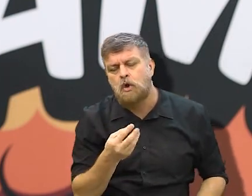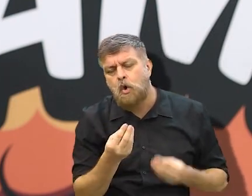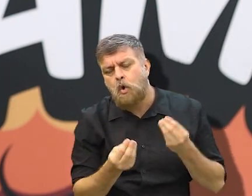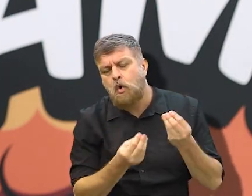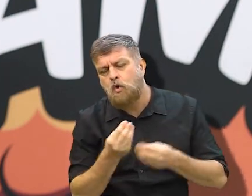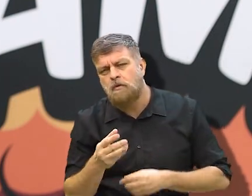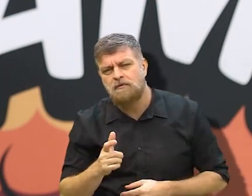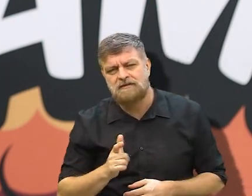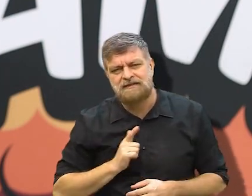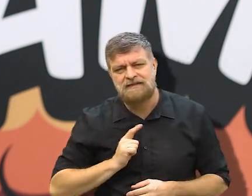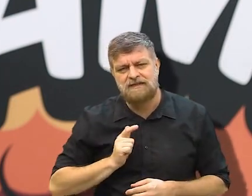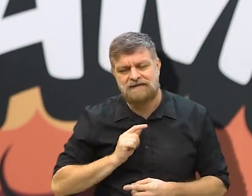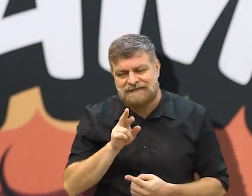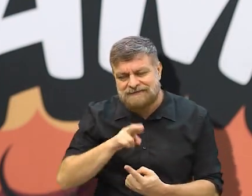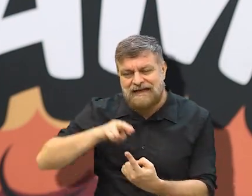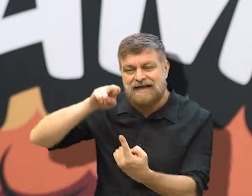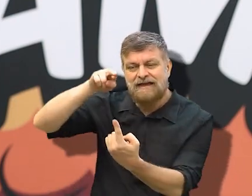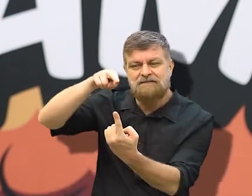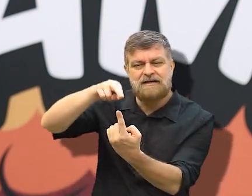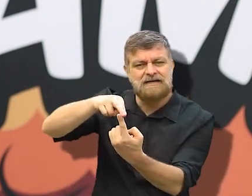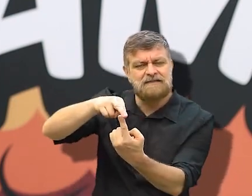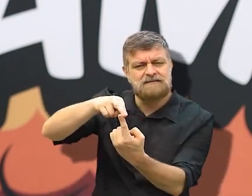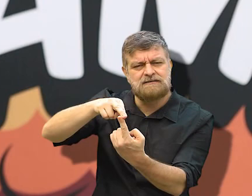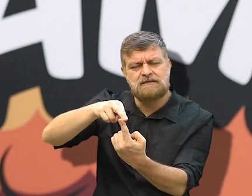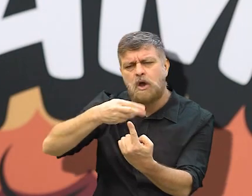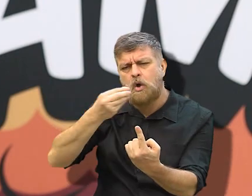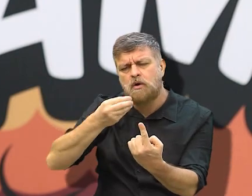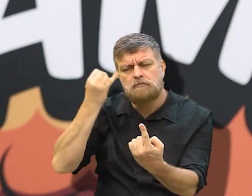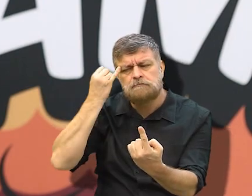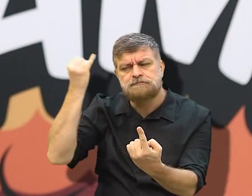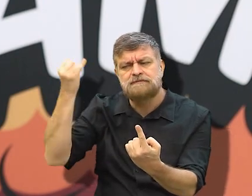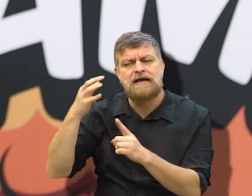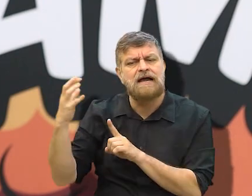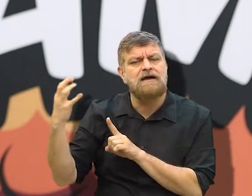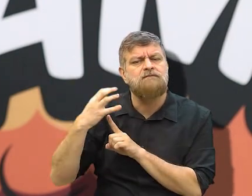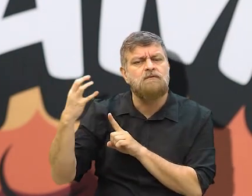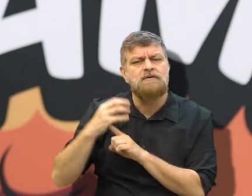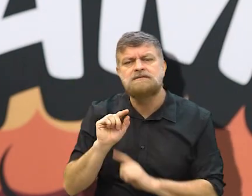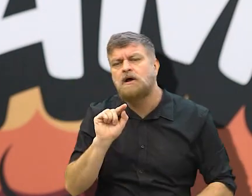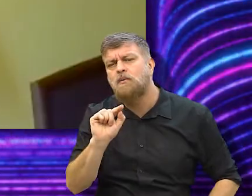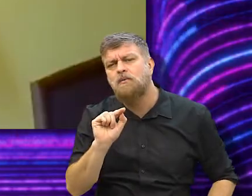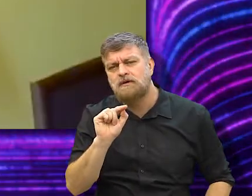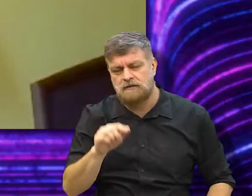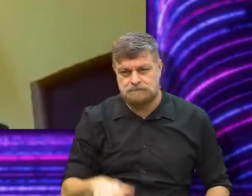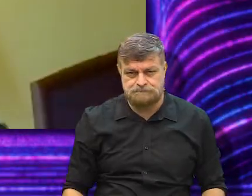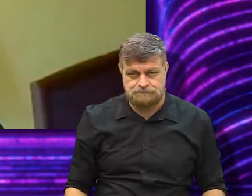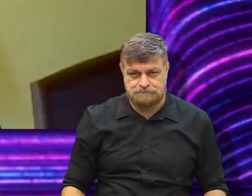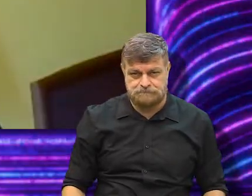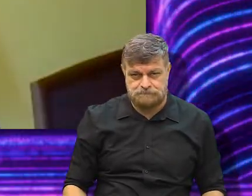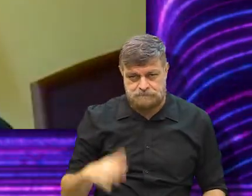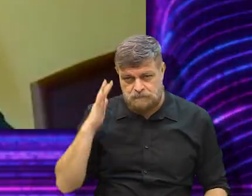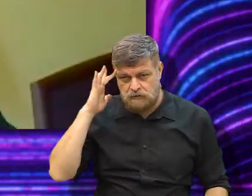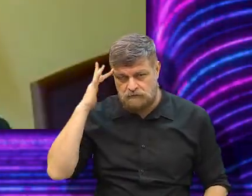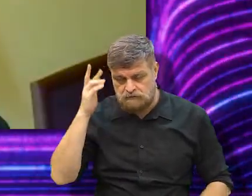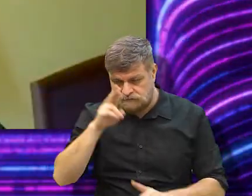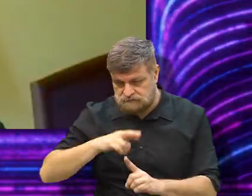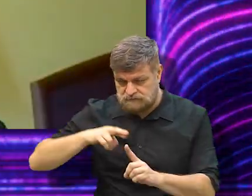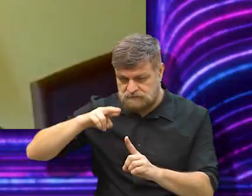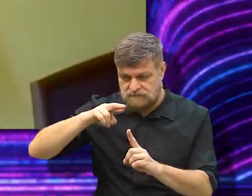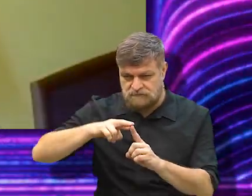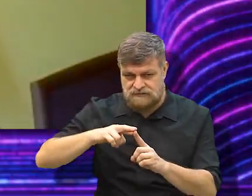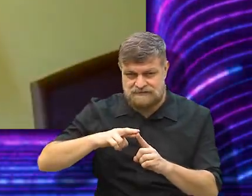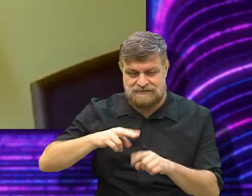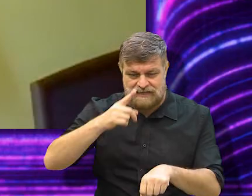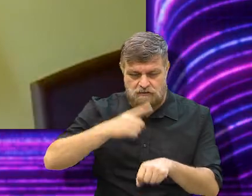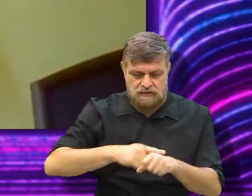e aí? De onde surgiram as referências, né? As suas influências? É, eu acho que as referências tem algumas